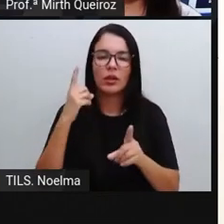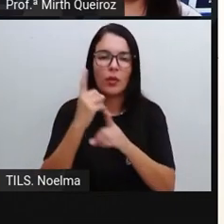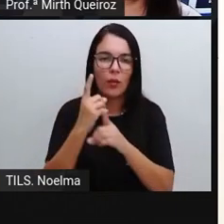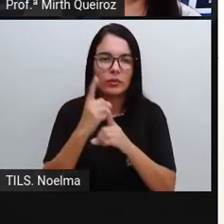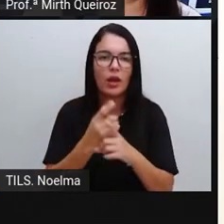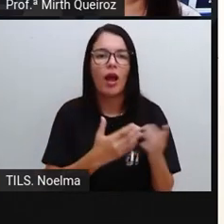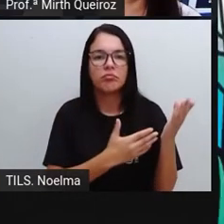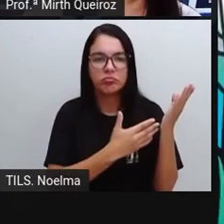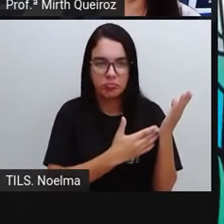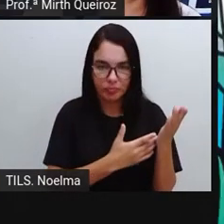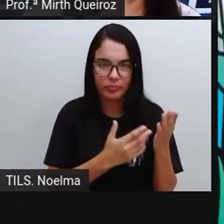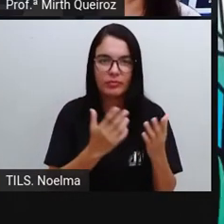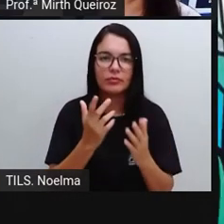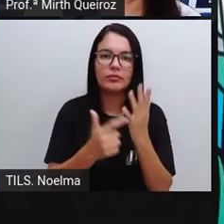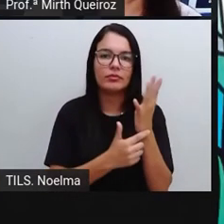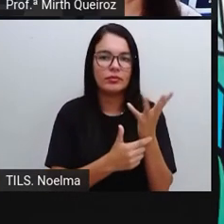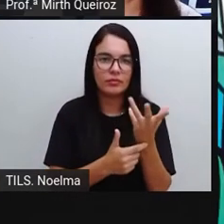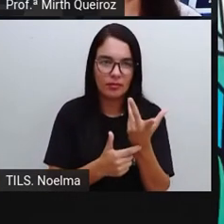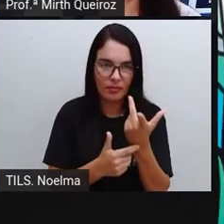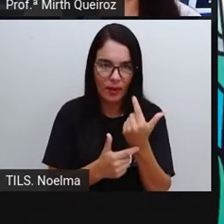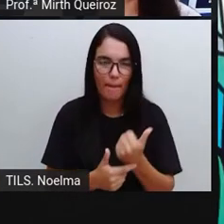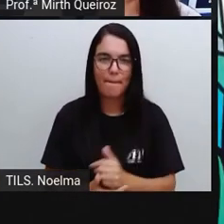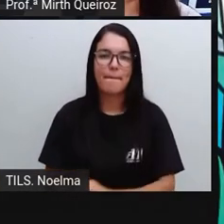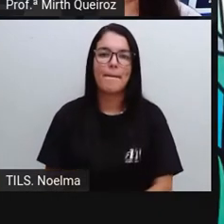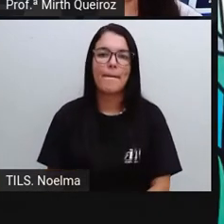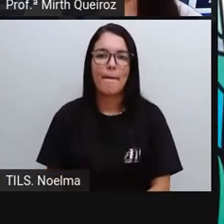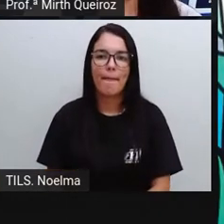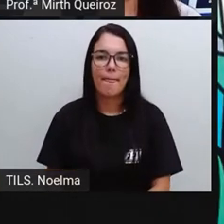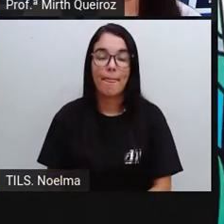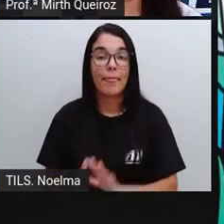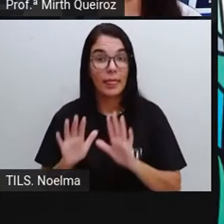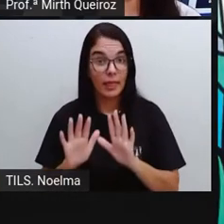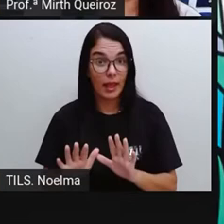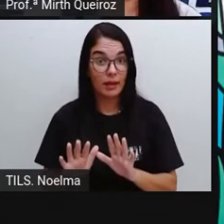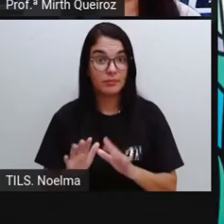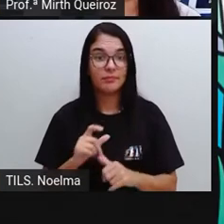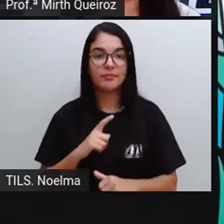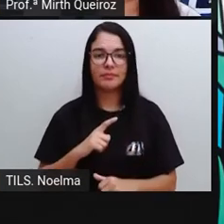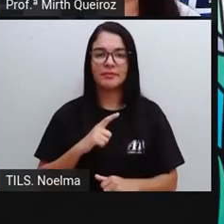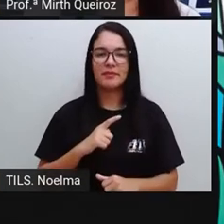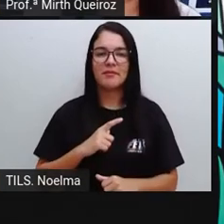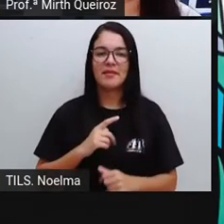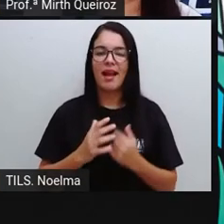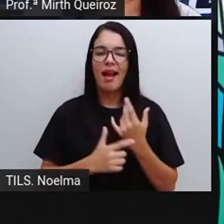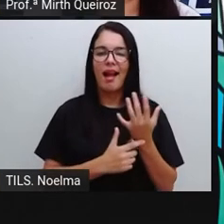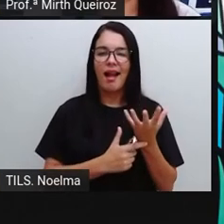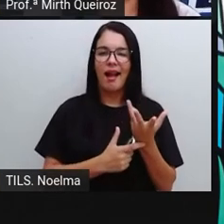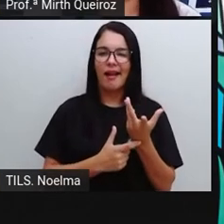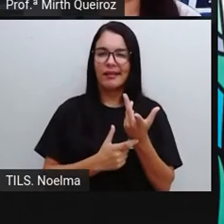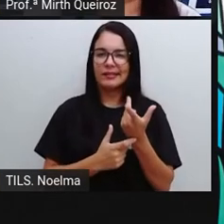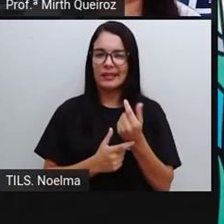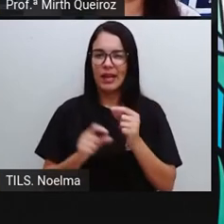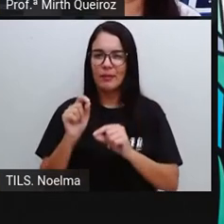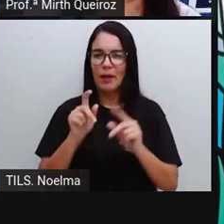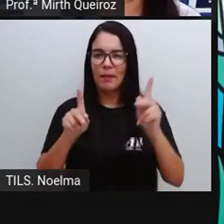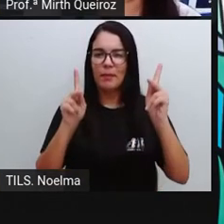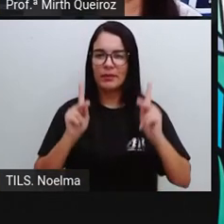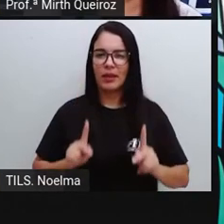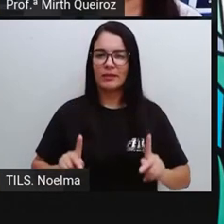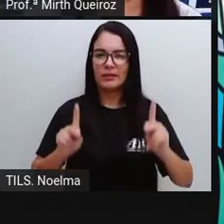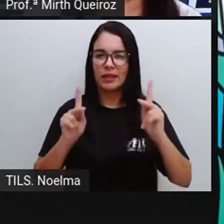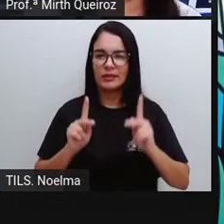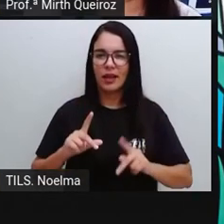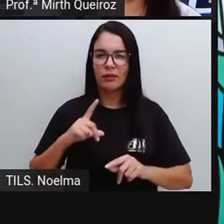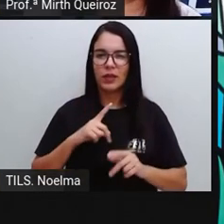as obras de Romero Brito. No tocante à arte e à popularização, o próprio artista,